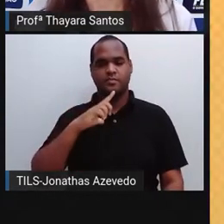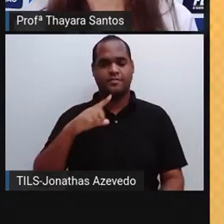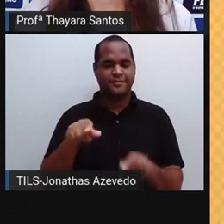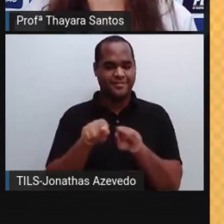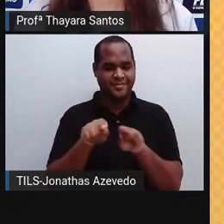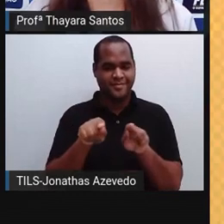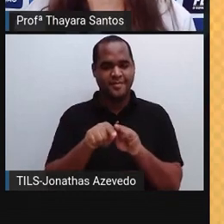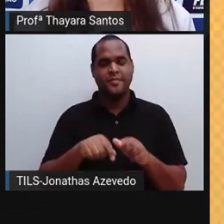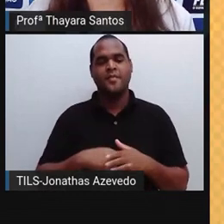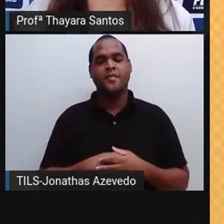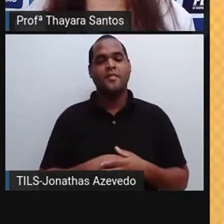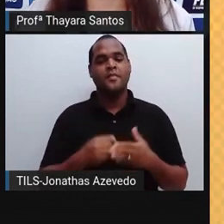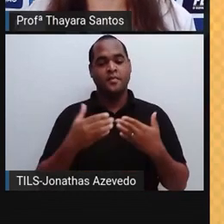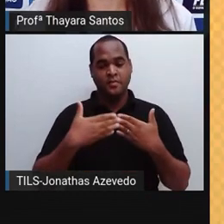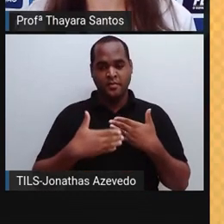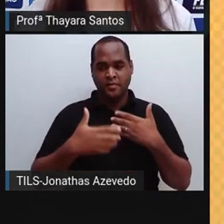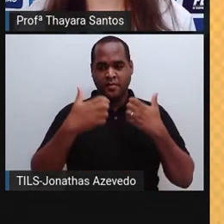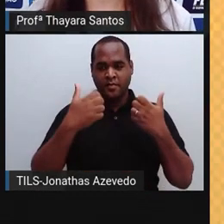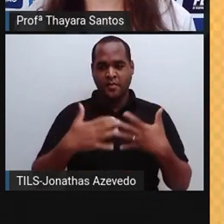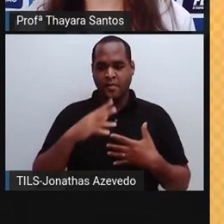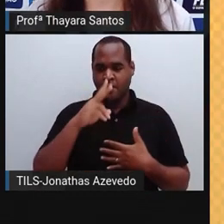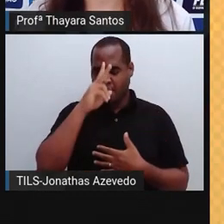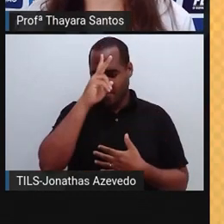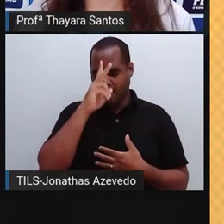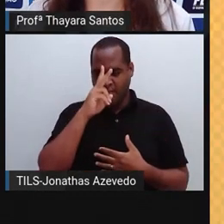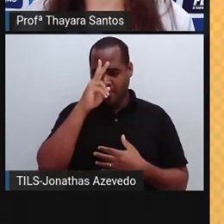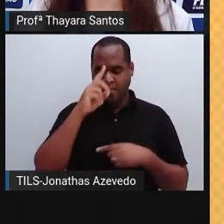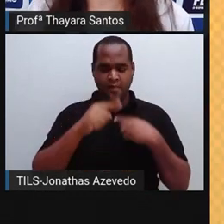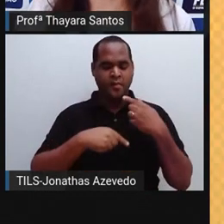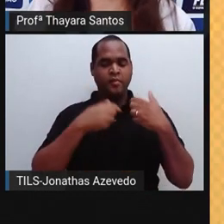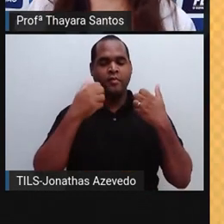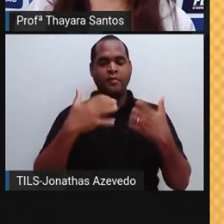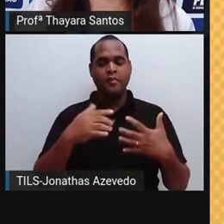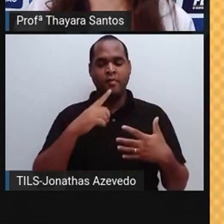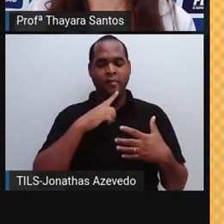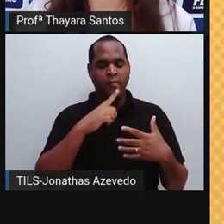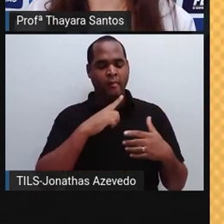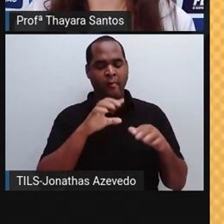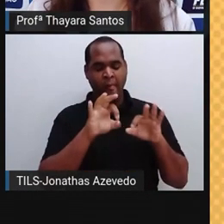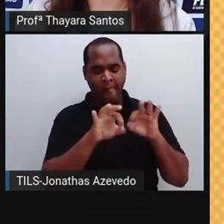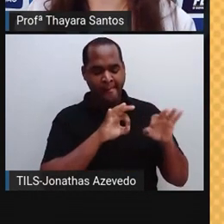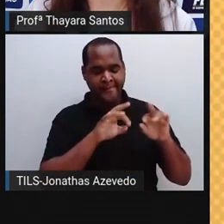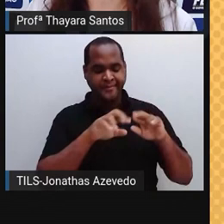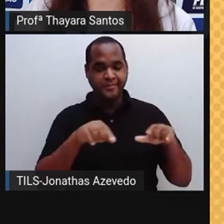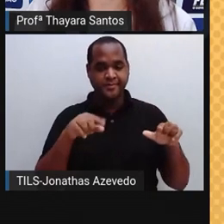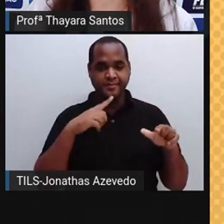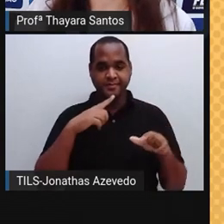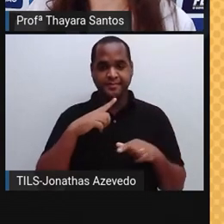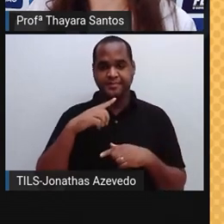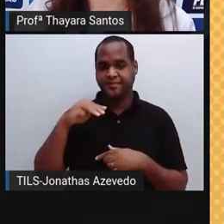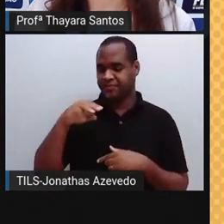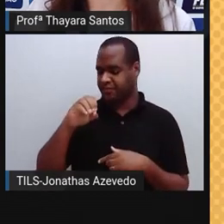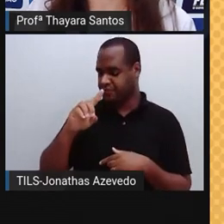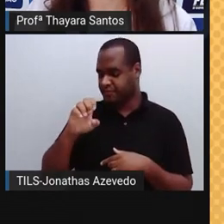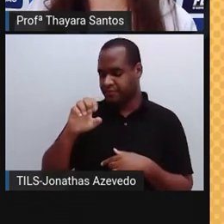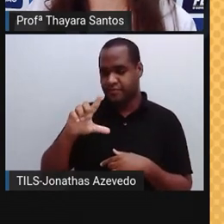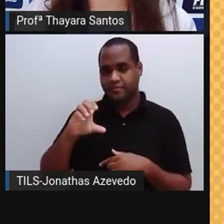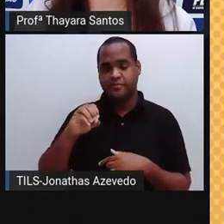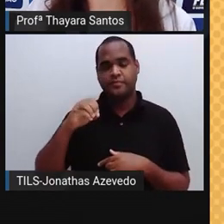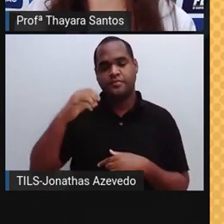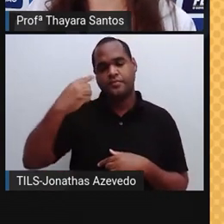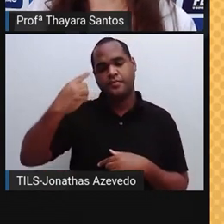Ao longo da história, muitos modelos atômicos foram propostos. O primeiro modelo atômico